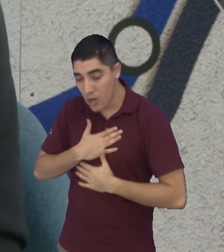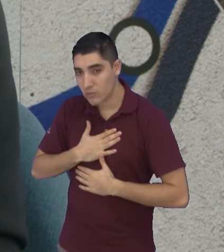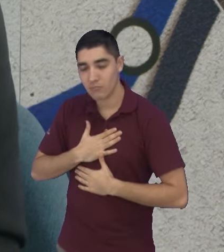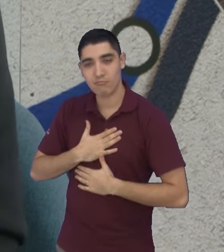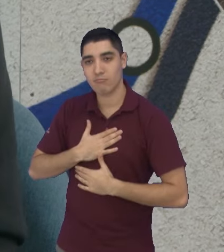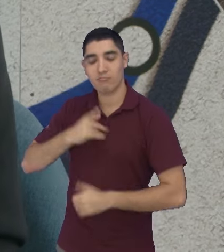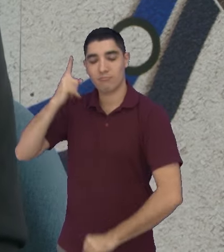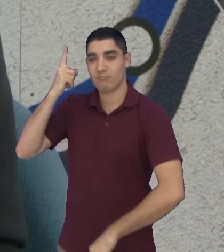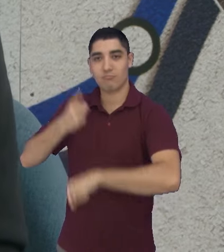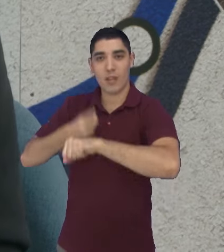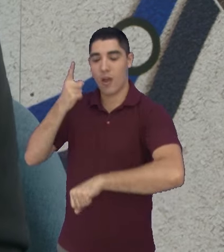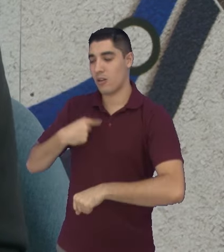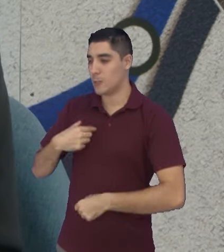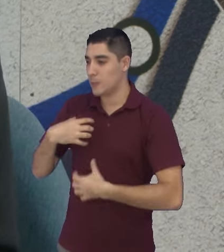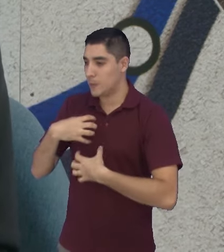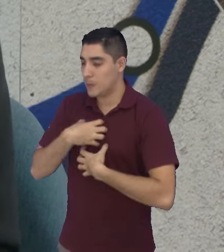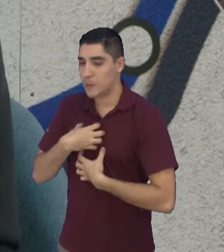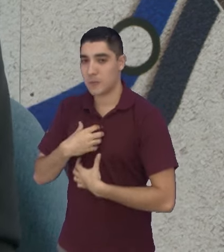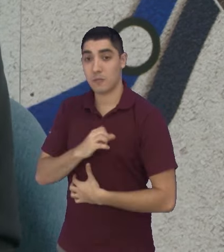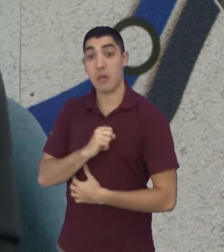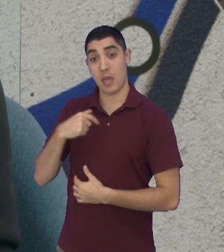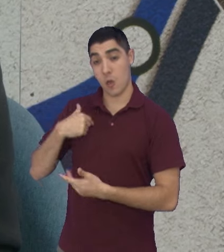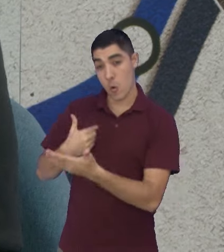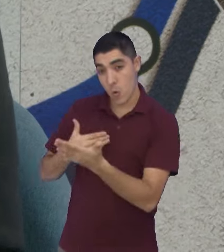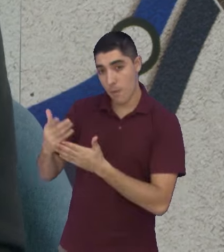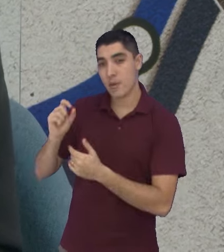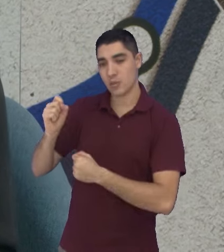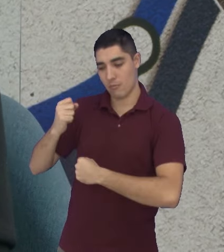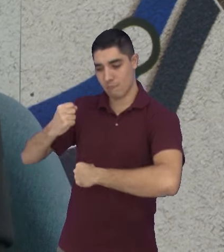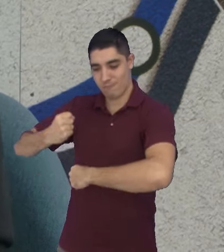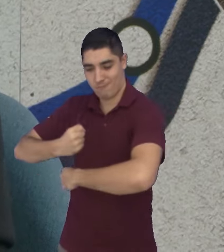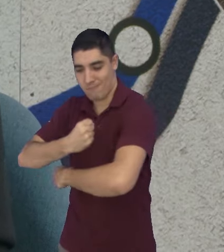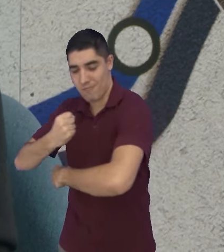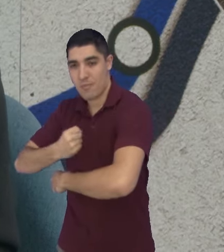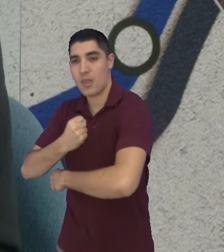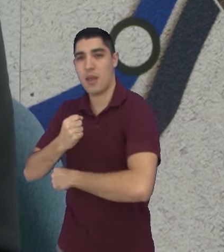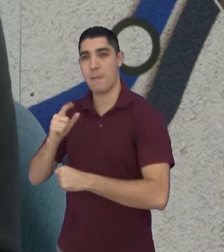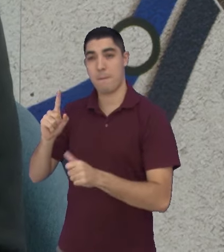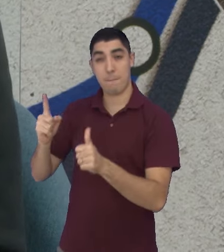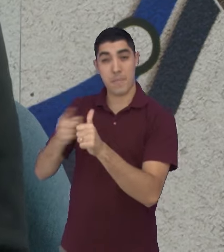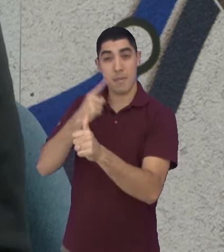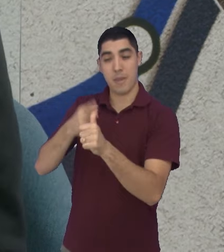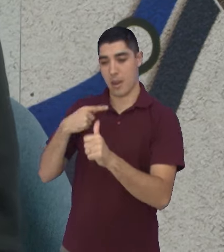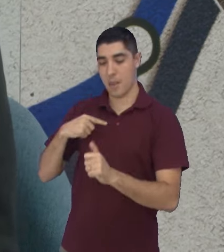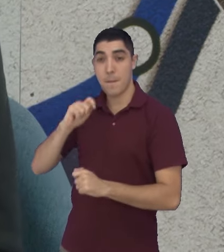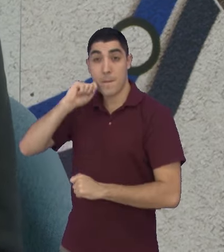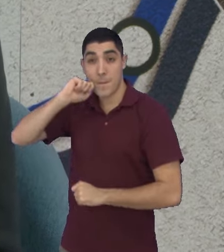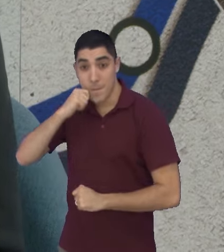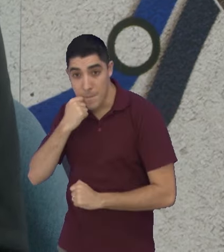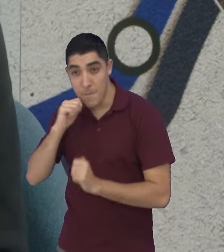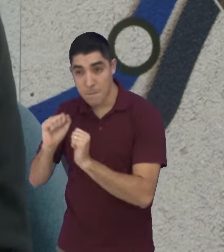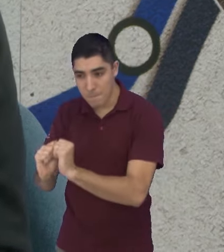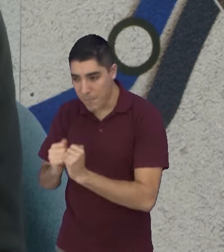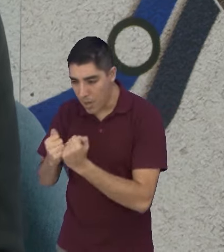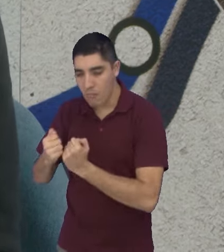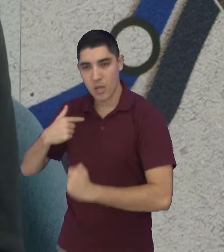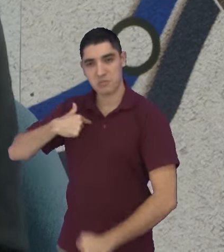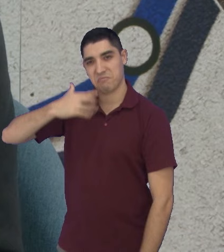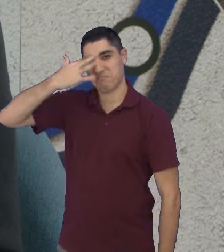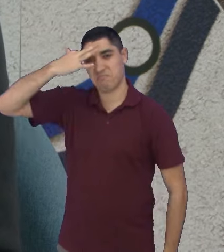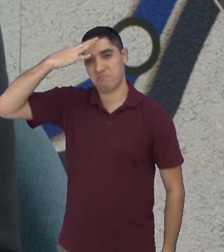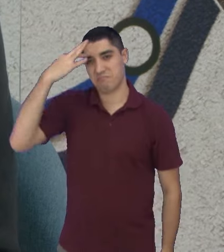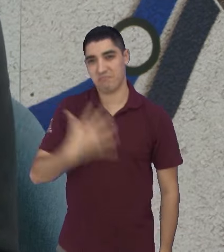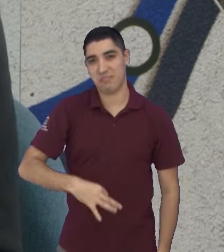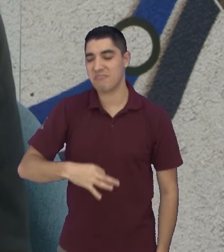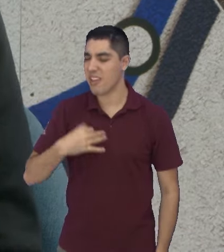Então, desde quando eu entrei na confeitaria que eu fiz o meu primeiro pão, ali foi a certeza maior da minha vida. É isso que eu quero